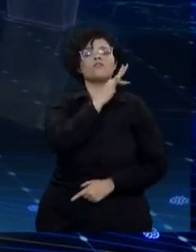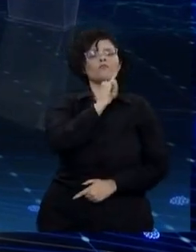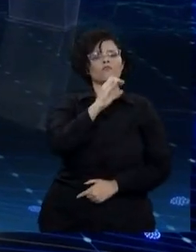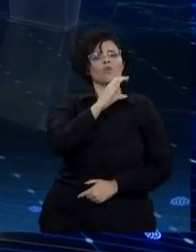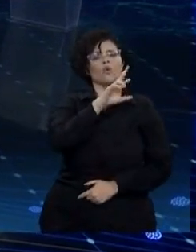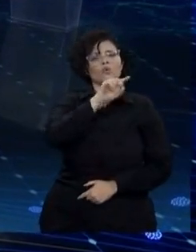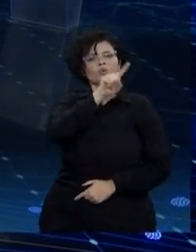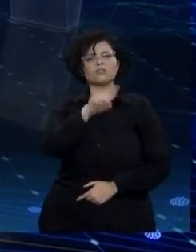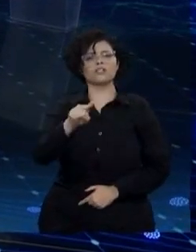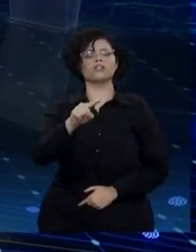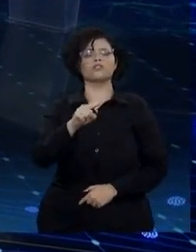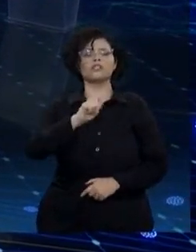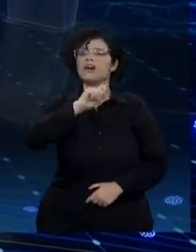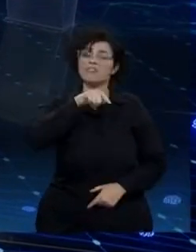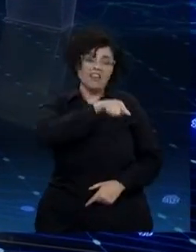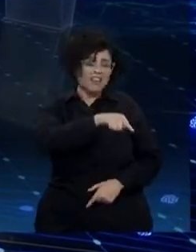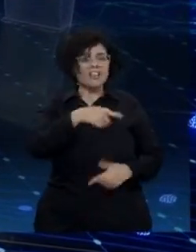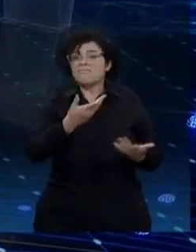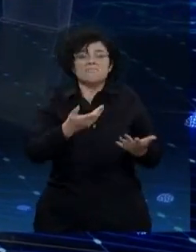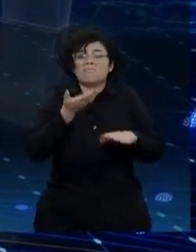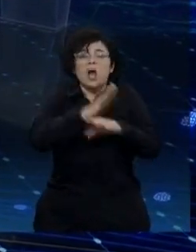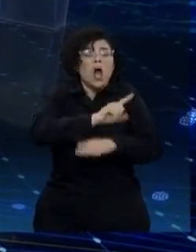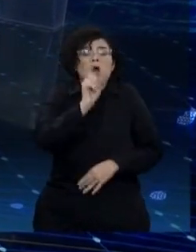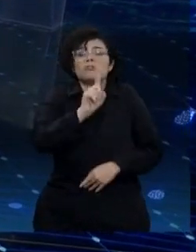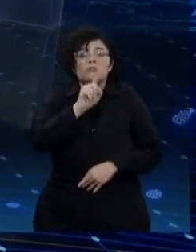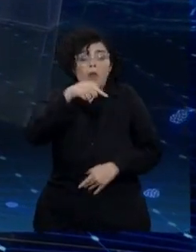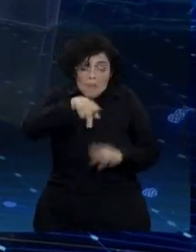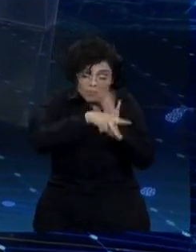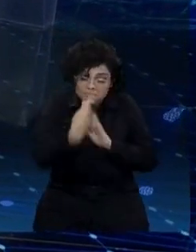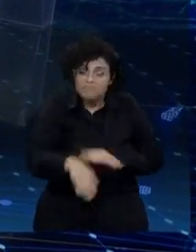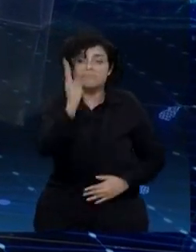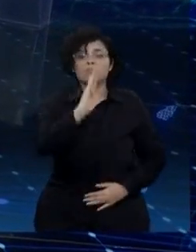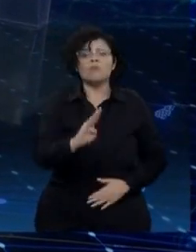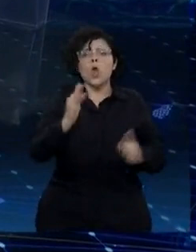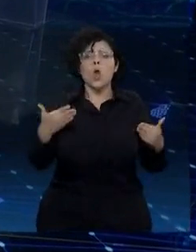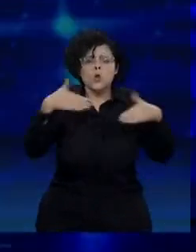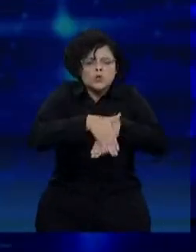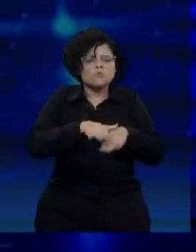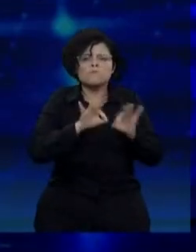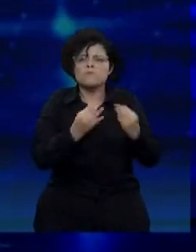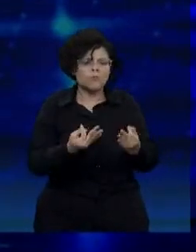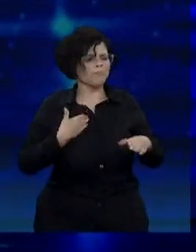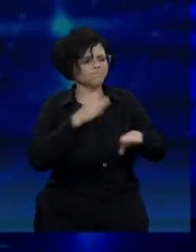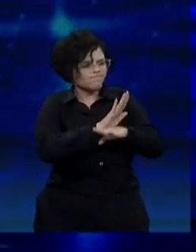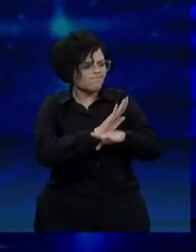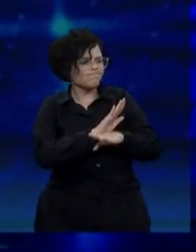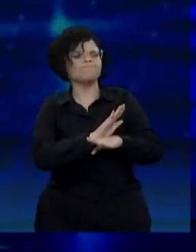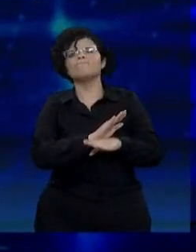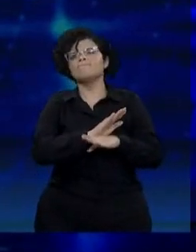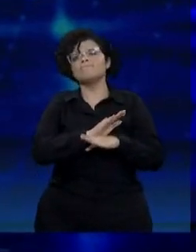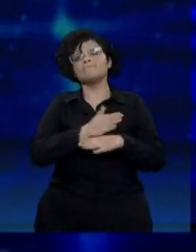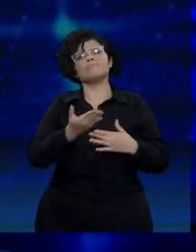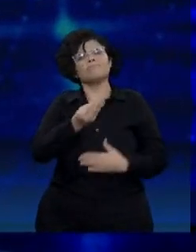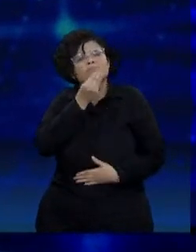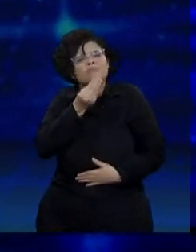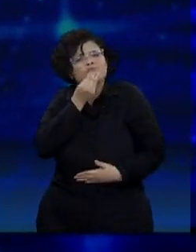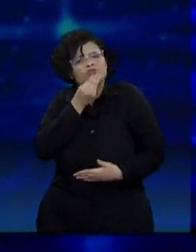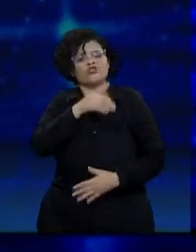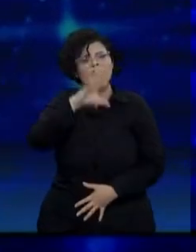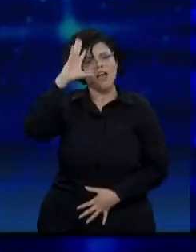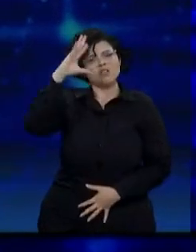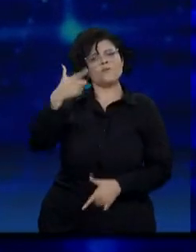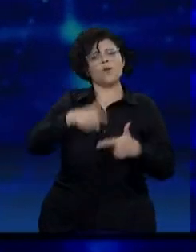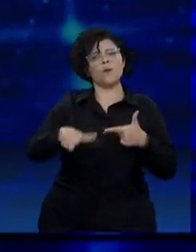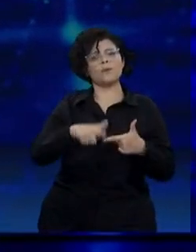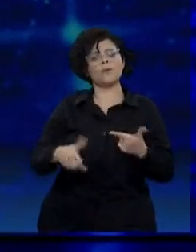excelência neste país, que poderia ter ajudado. Se tivesse humildade, você poderia ter resolvido parte do problema. Mas,